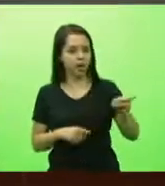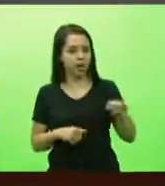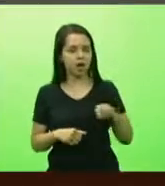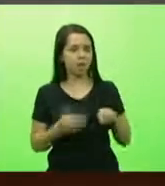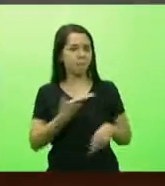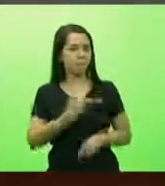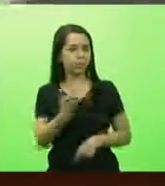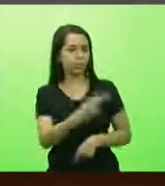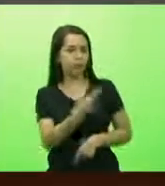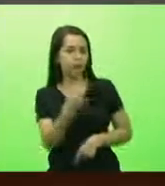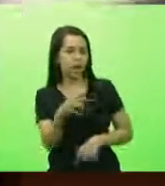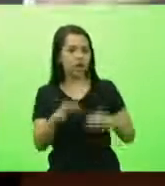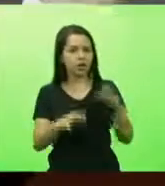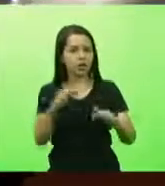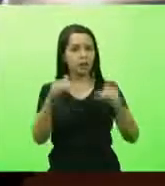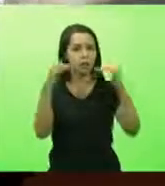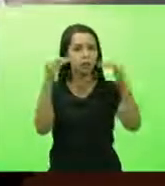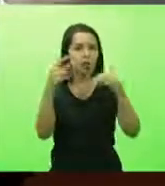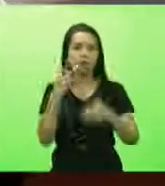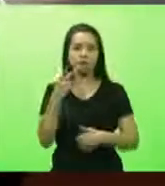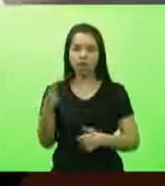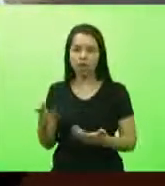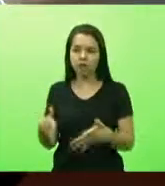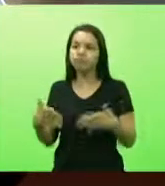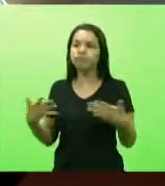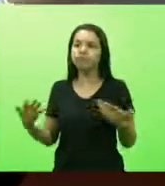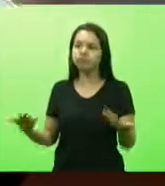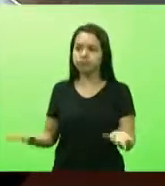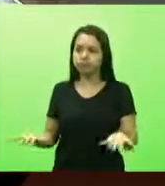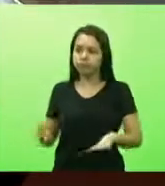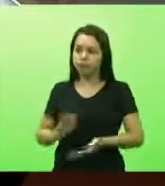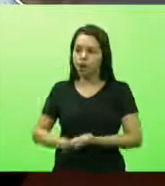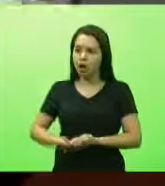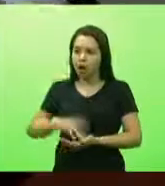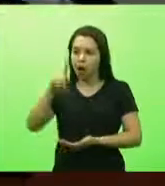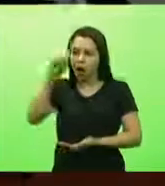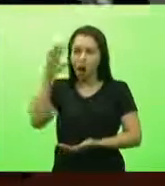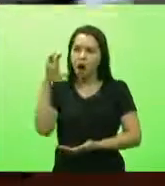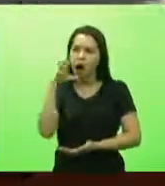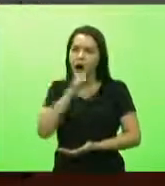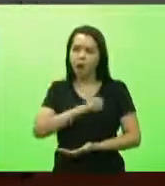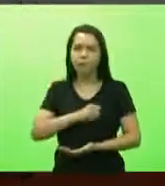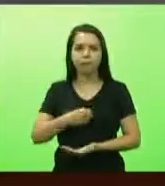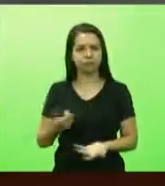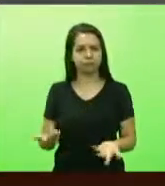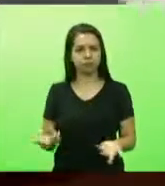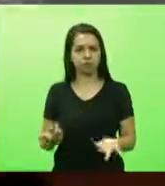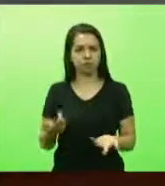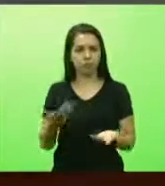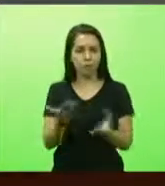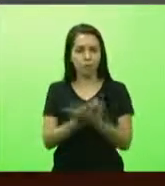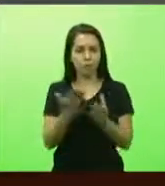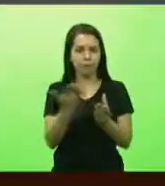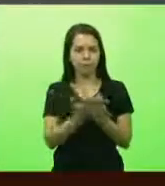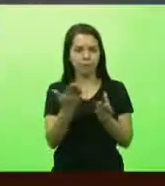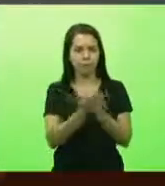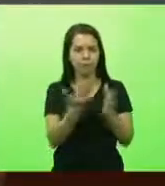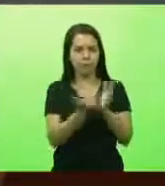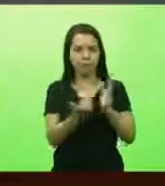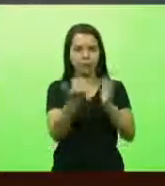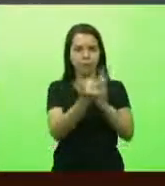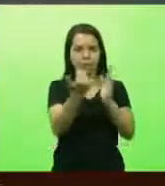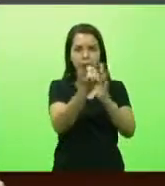que estão dizendo, pelo amor de Deus, marca rápido que eu não aguento de aumentar o número de processos que deveriam de ser